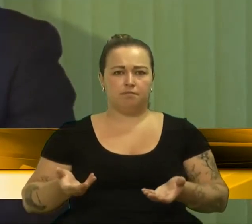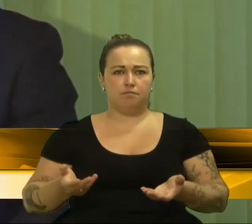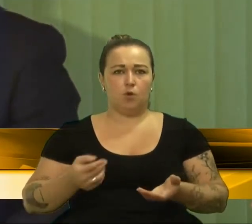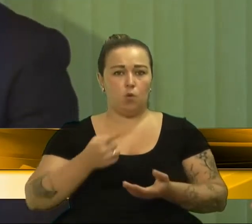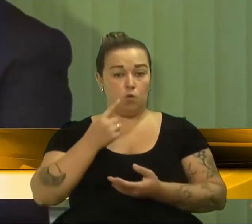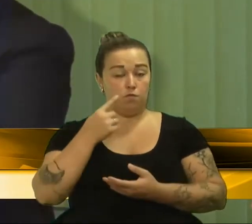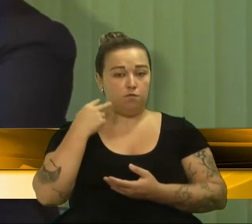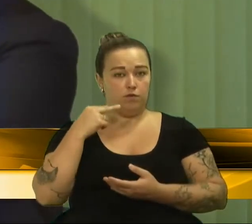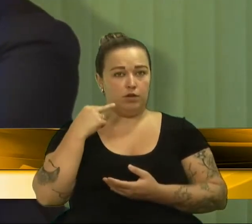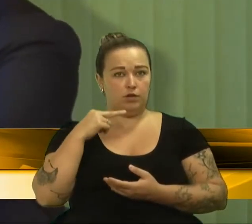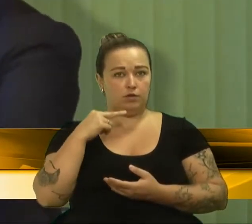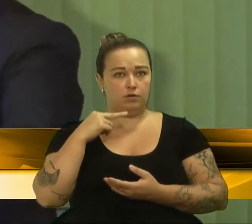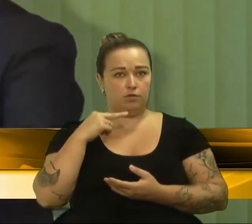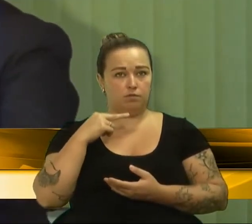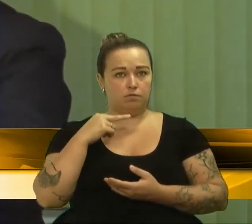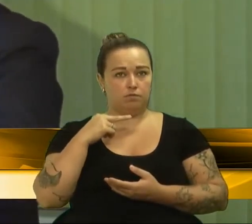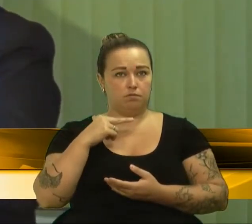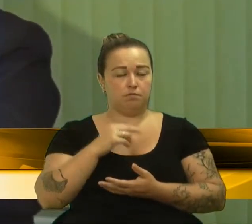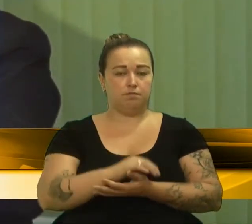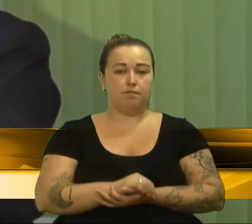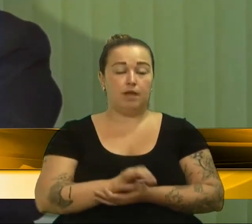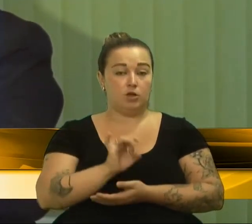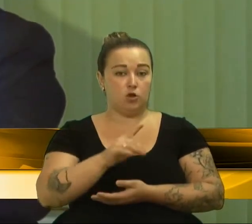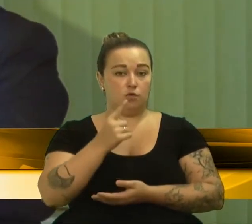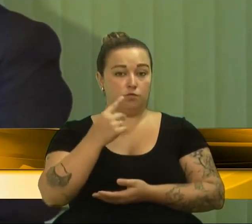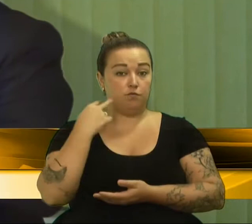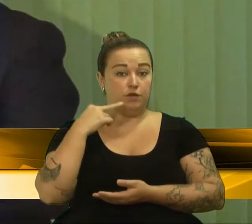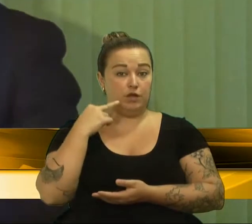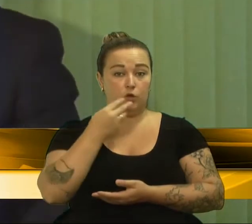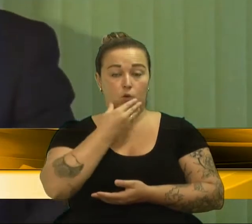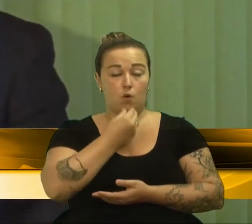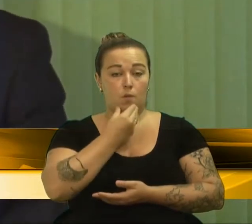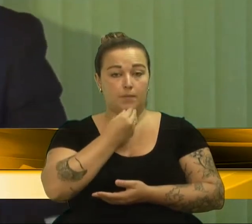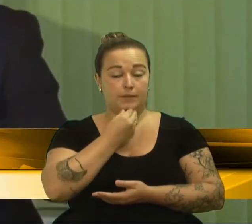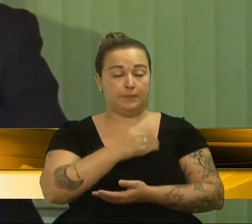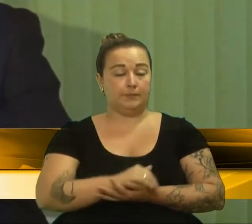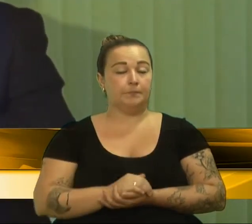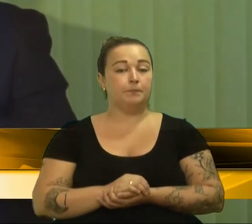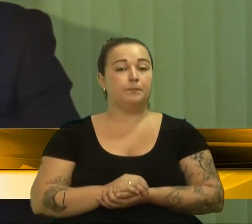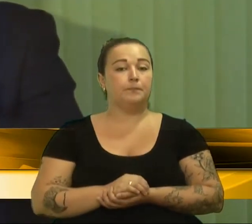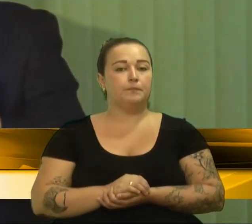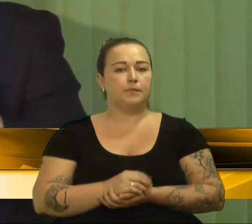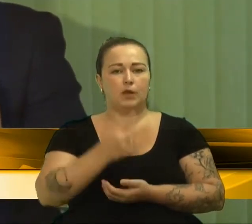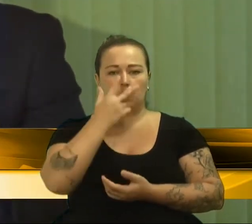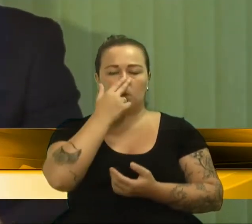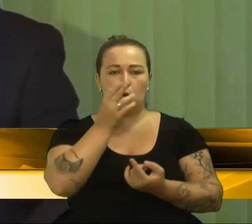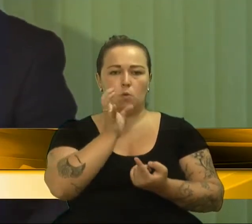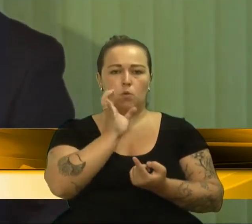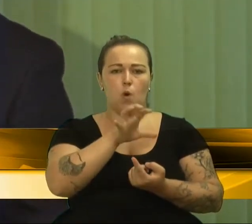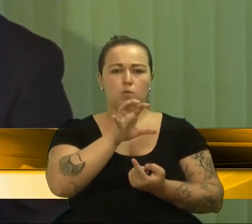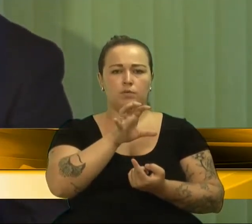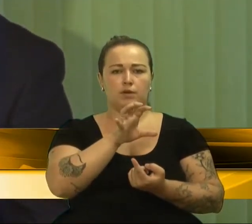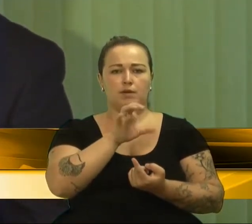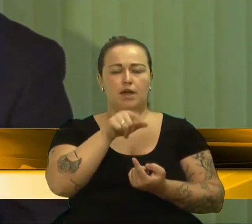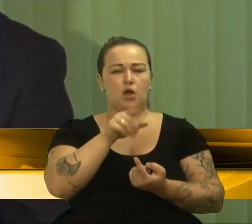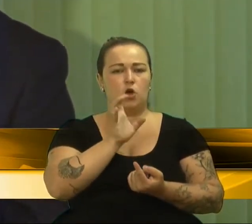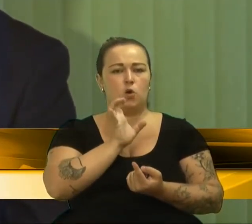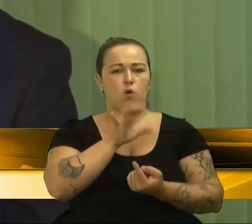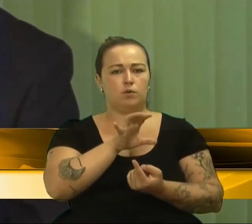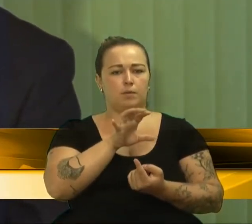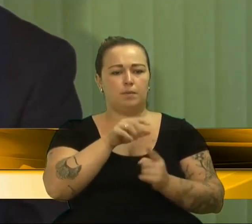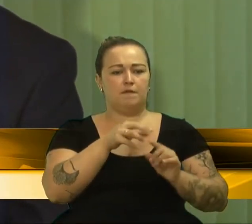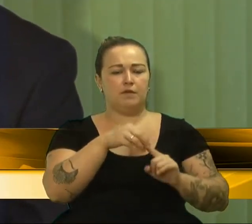vereador. Então já descartemos as mulheres. É um vereador. Inimigo da trincheira. Preferiu